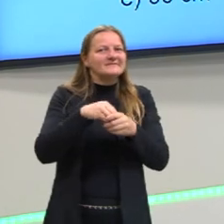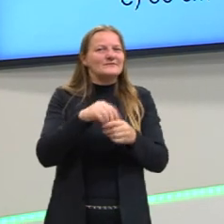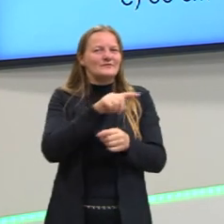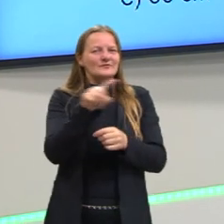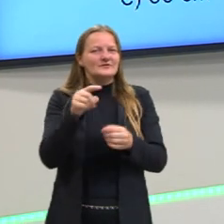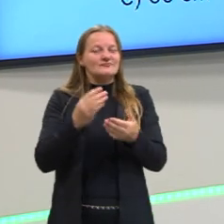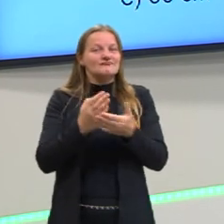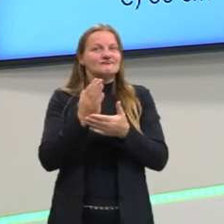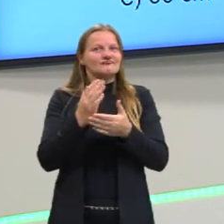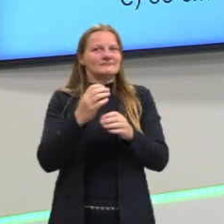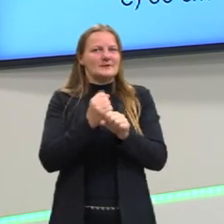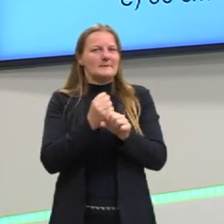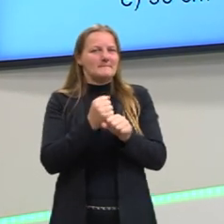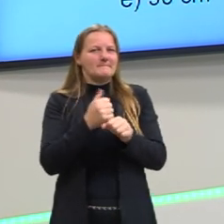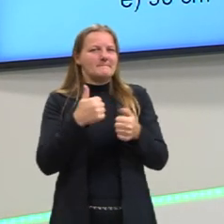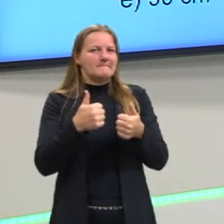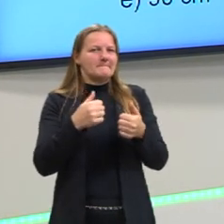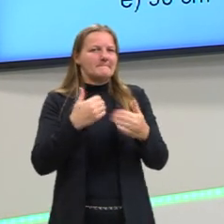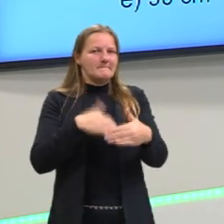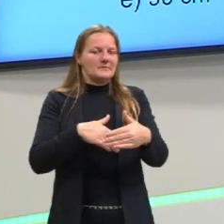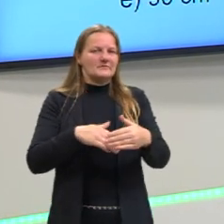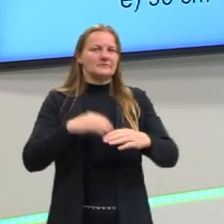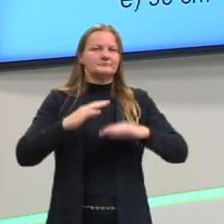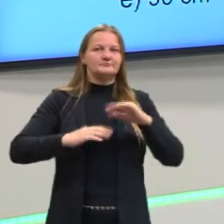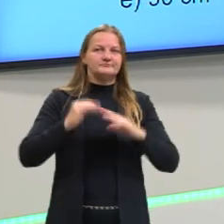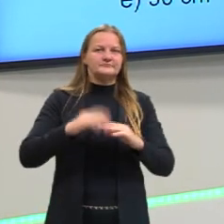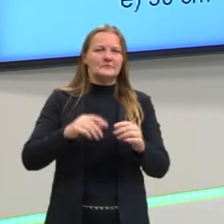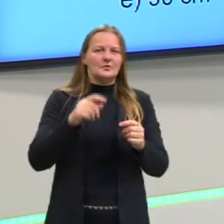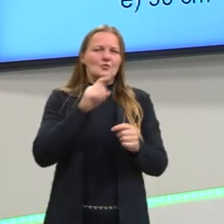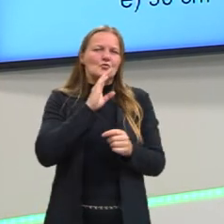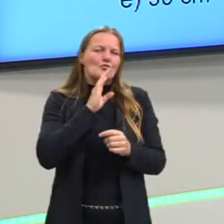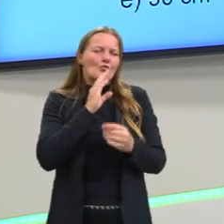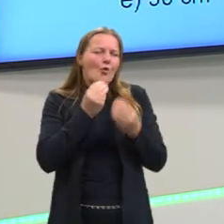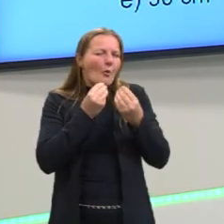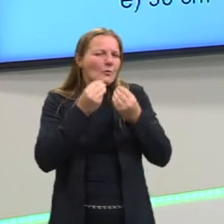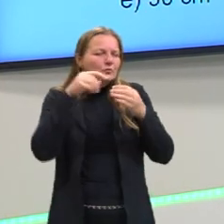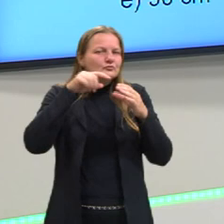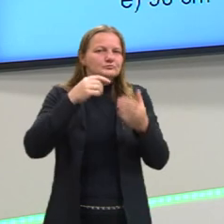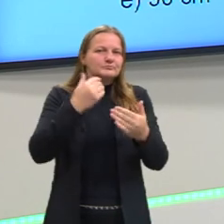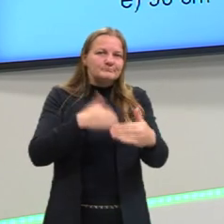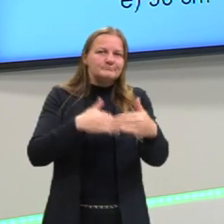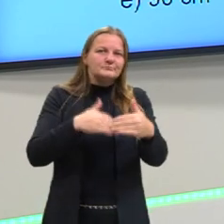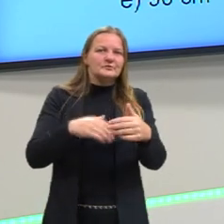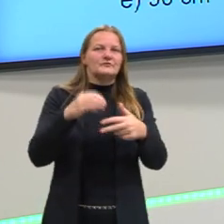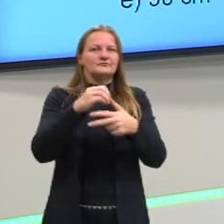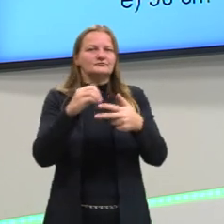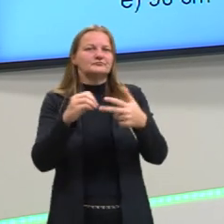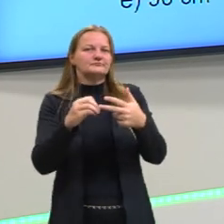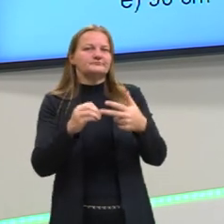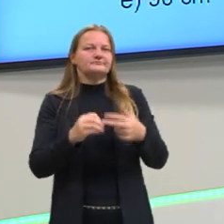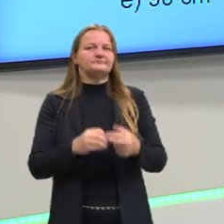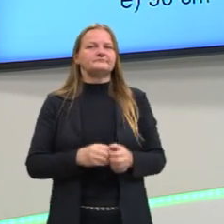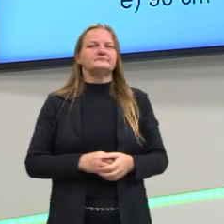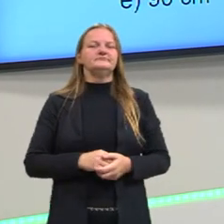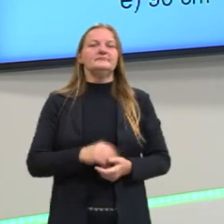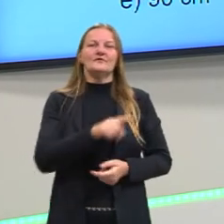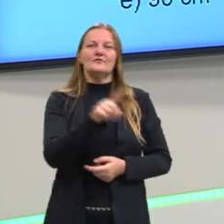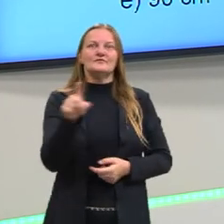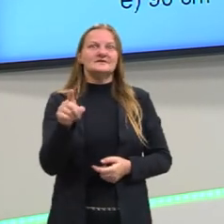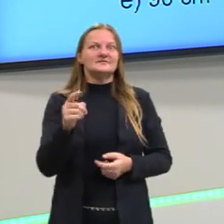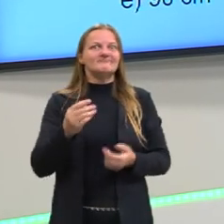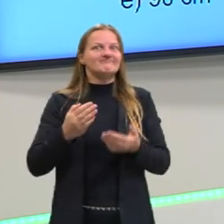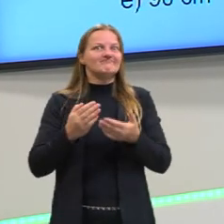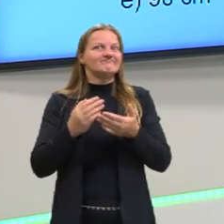desempenho, que é aplicando o nosso conhecimento matemático diretamente na prova ou numa questão de Enem, para que vocês, depois,